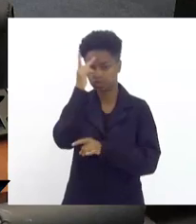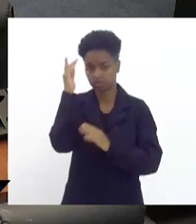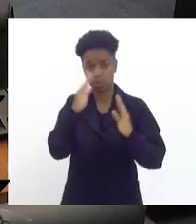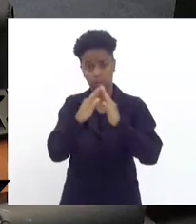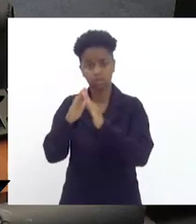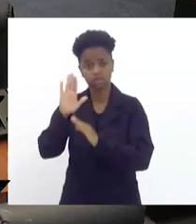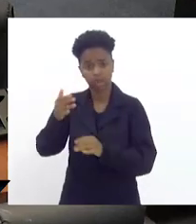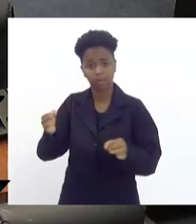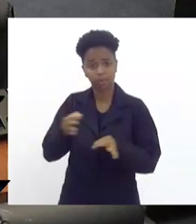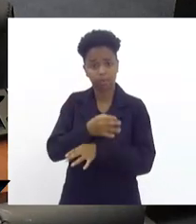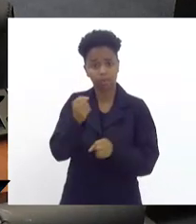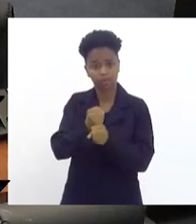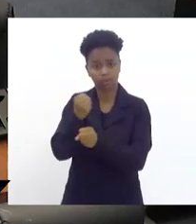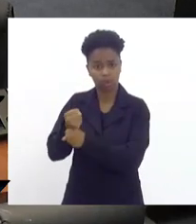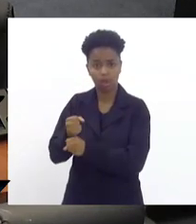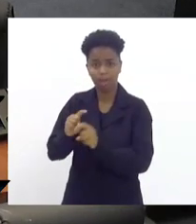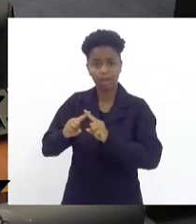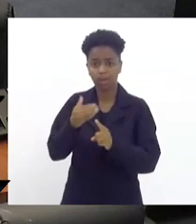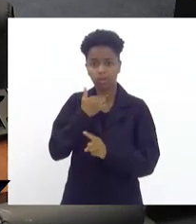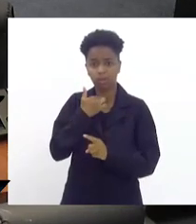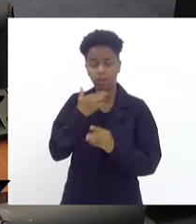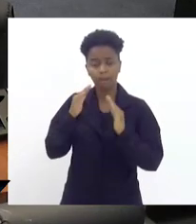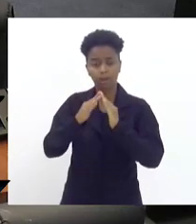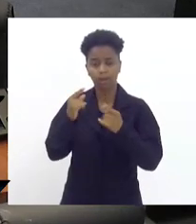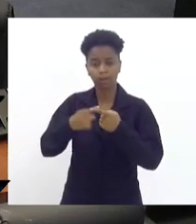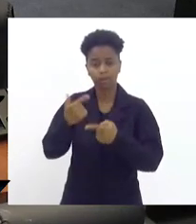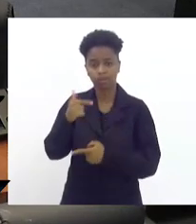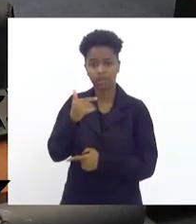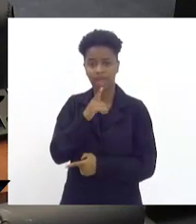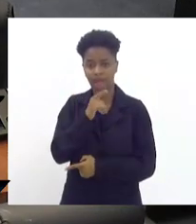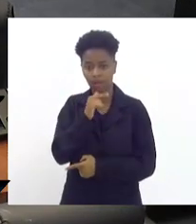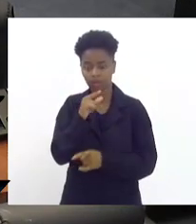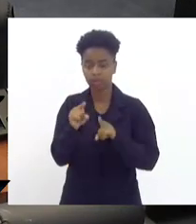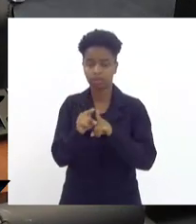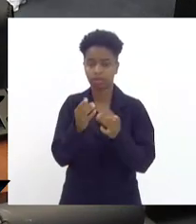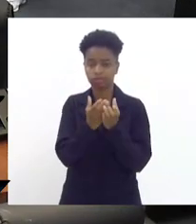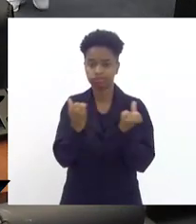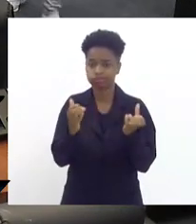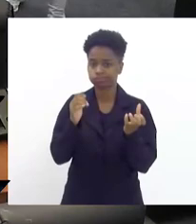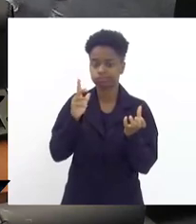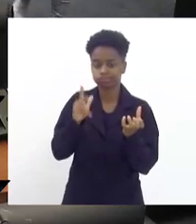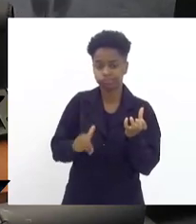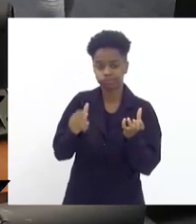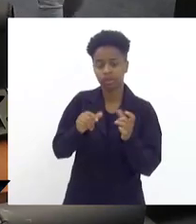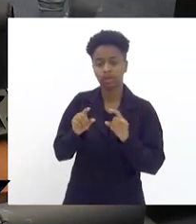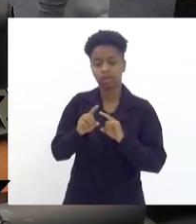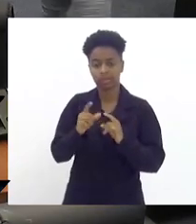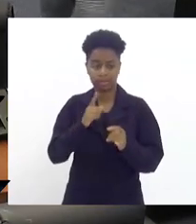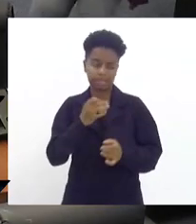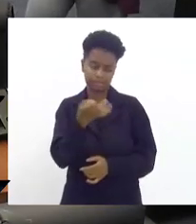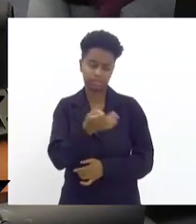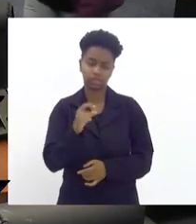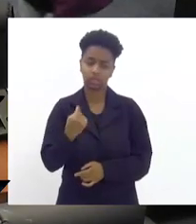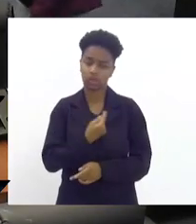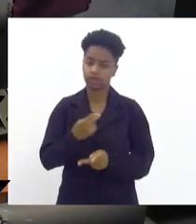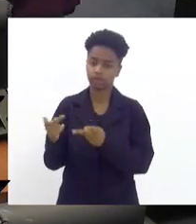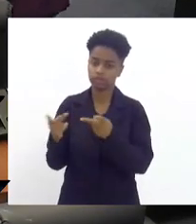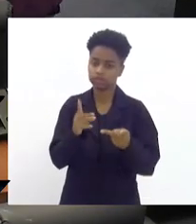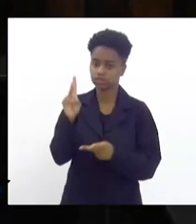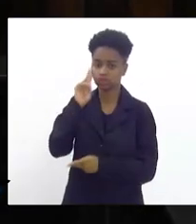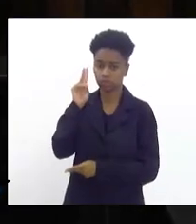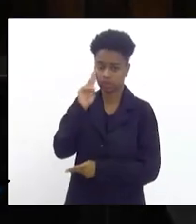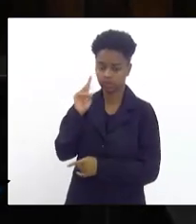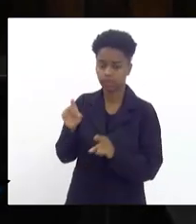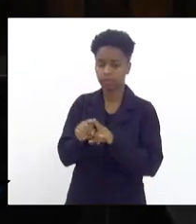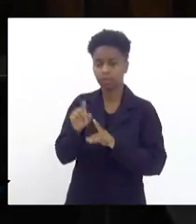consta em sua casa e não pode morar porque não tem água nem esgoto Lucinha com certeza vamos fazer assim uma visita em Pinheiral segunda-feira esse